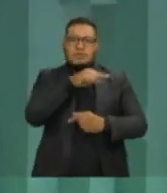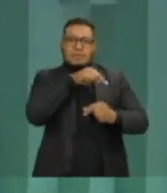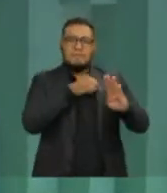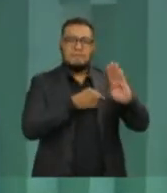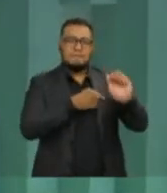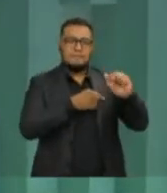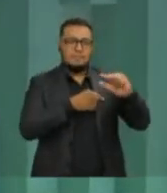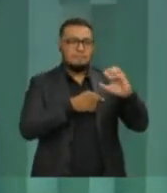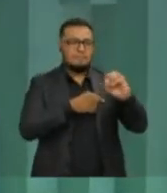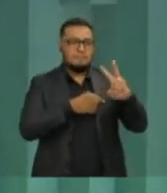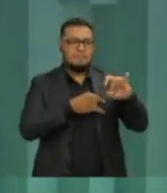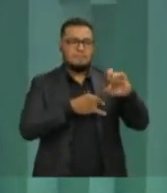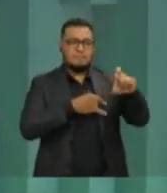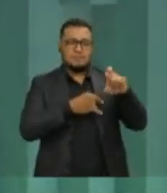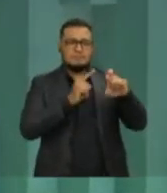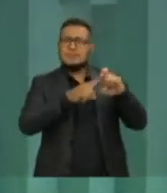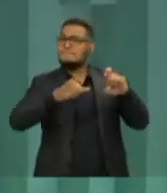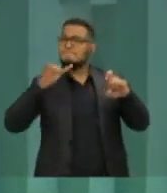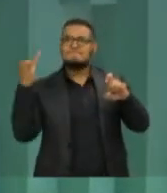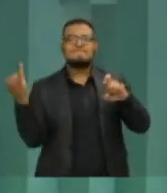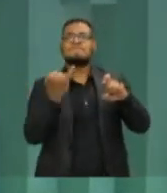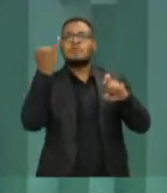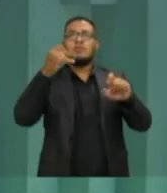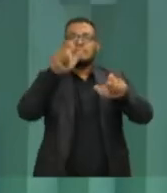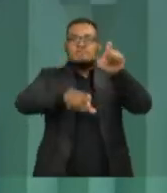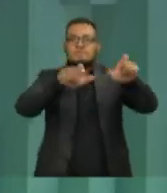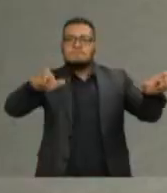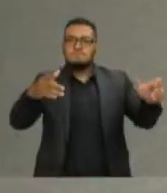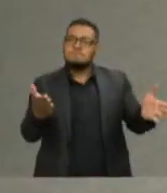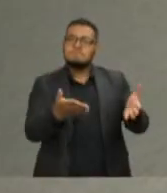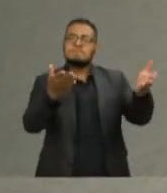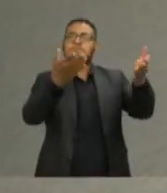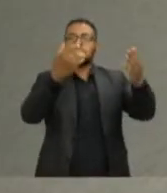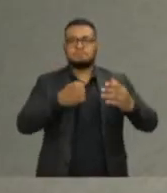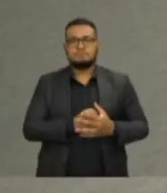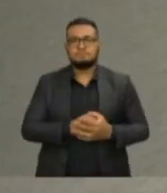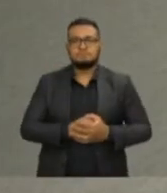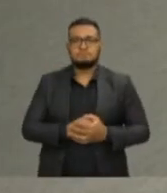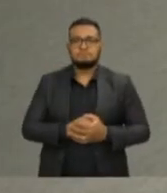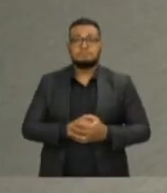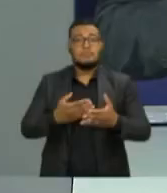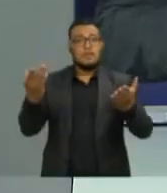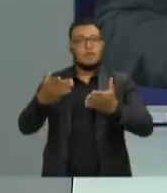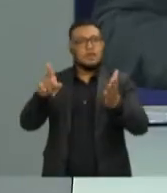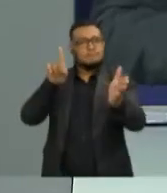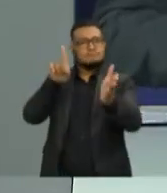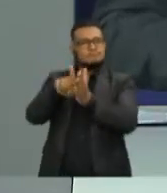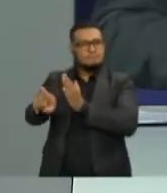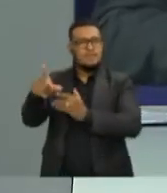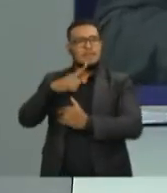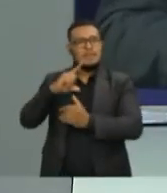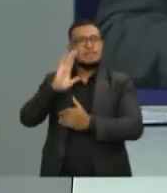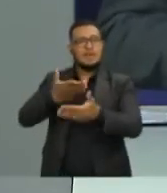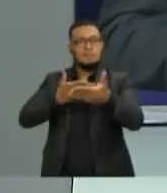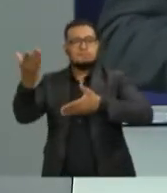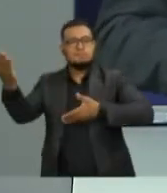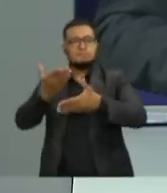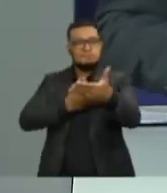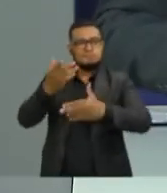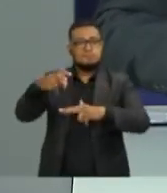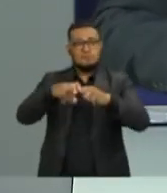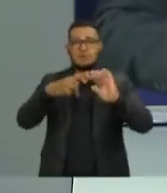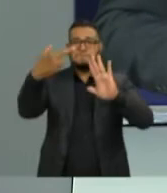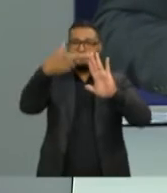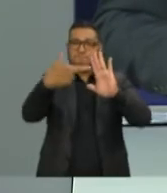fundamental para a vida das pessoas e que tem seus pequenos negócios. Quem pergunta agora, seguindo o rodízio definido pelas regras do